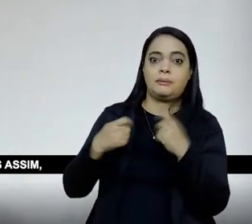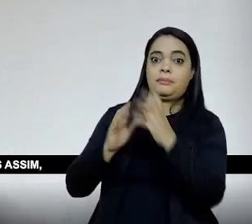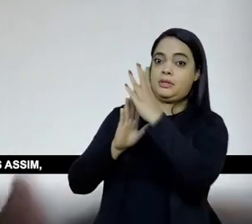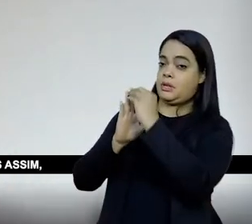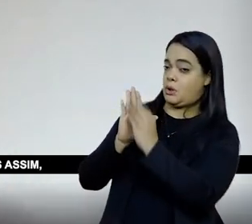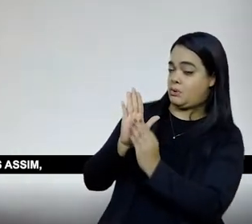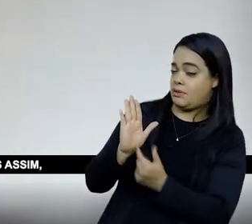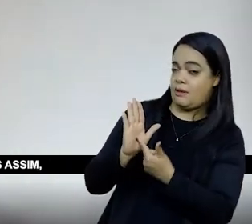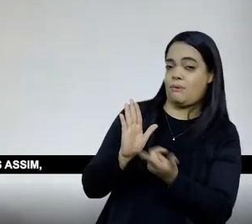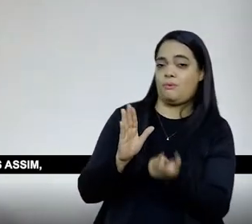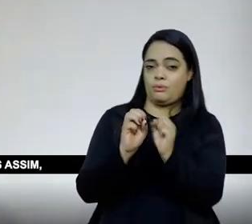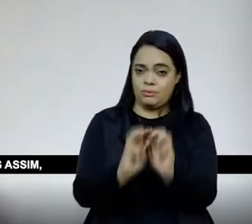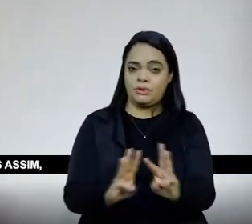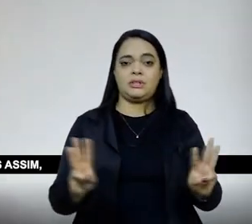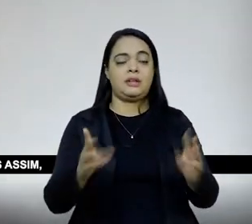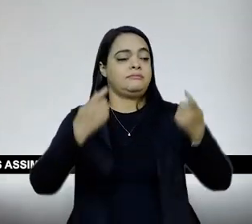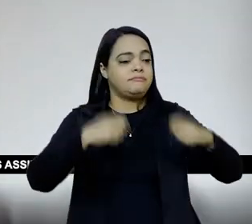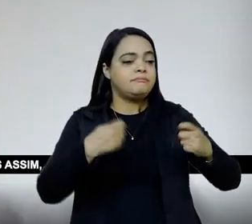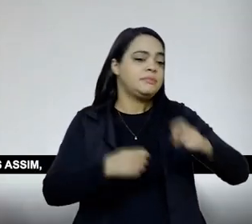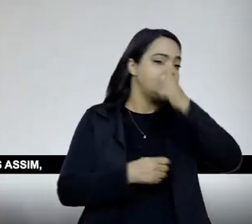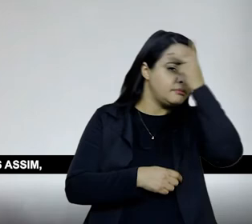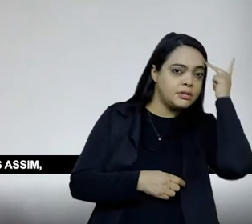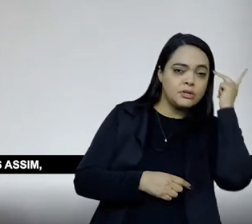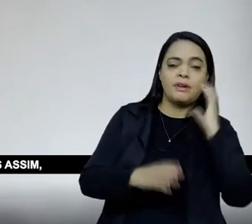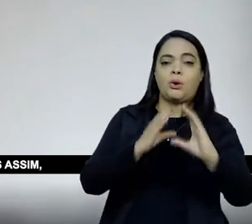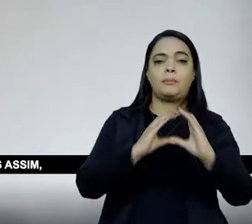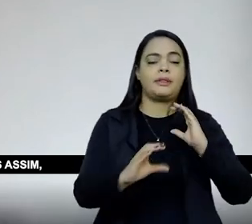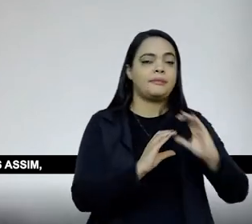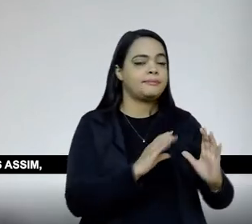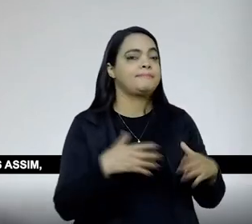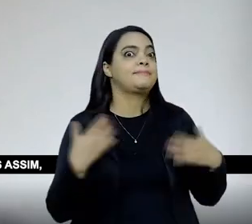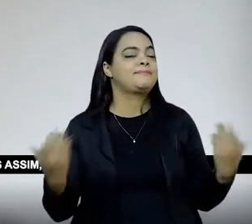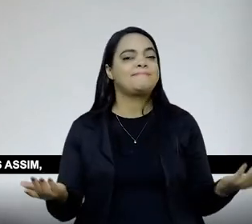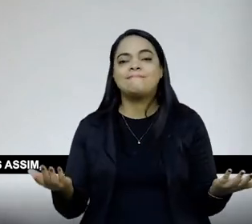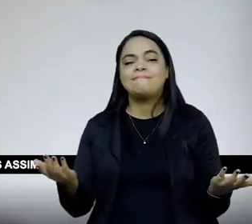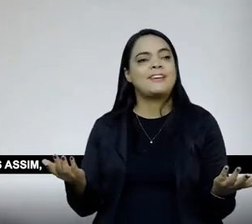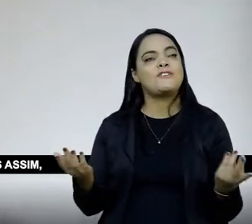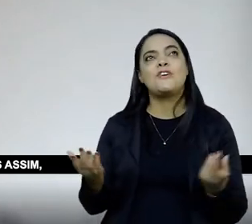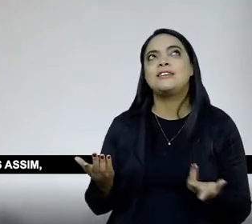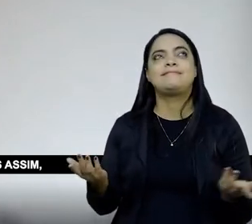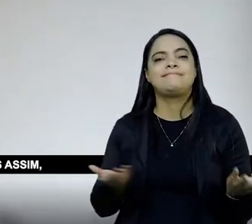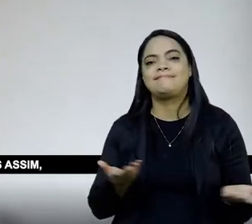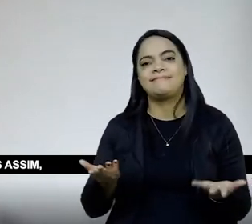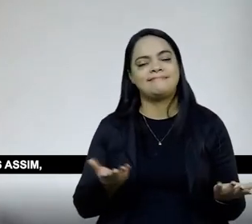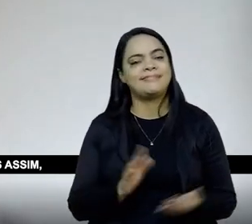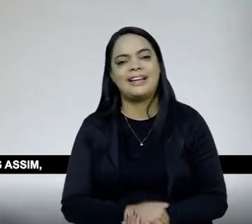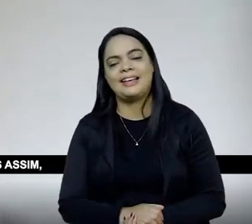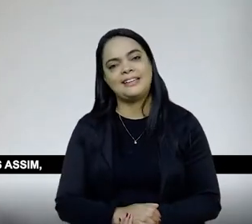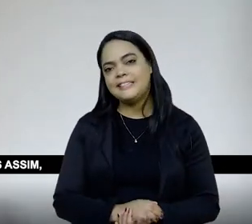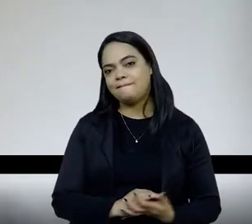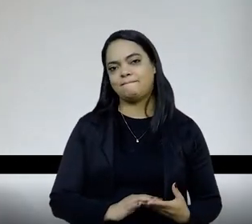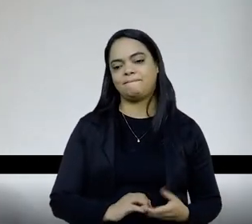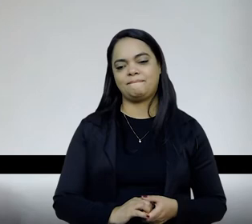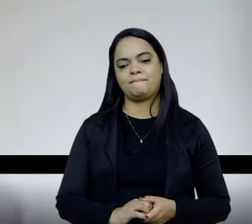de ser conteúdo, precisa de ter alguém que vai fazer comunicação, então foi muito, muito, digamos assim,